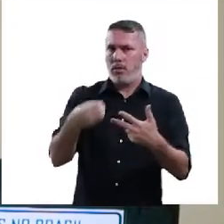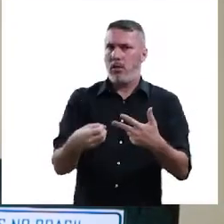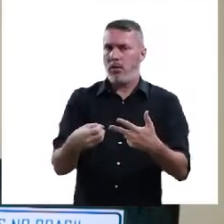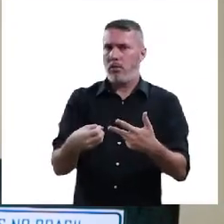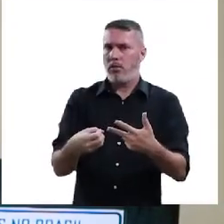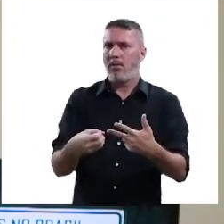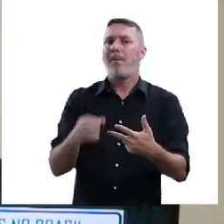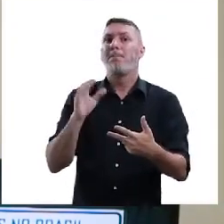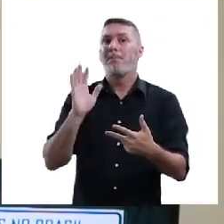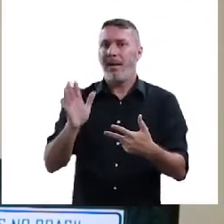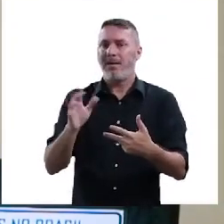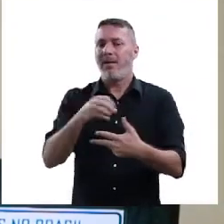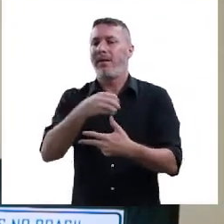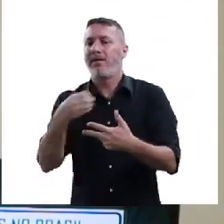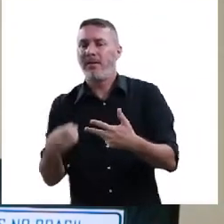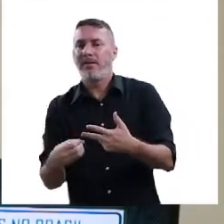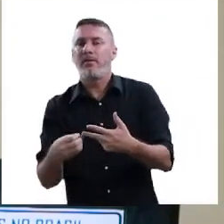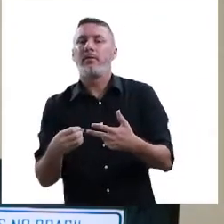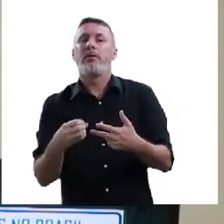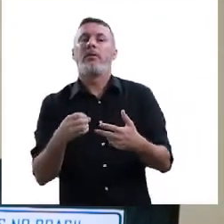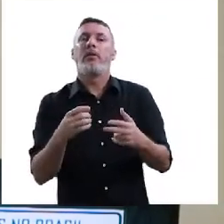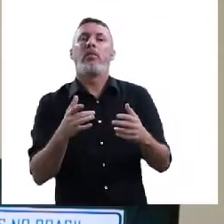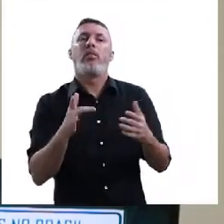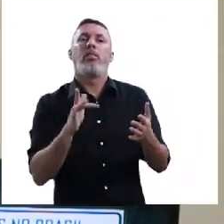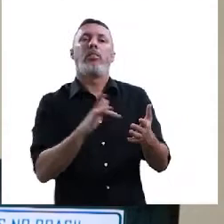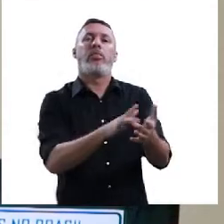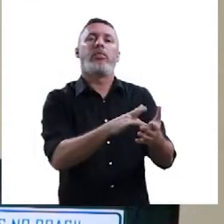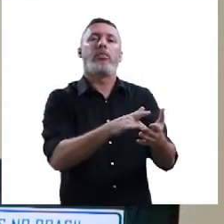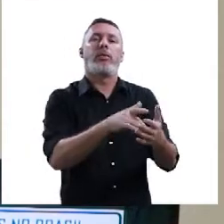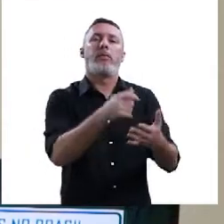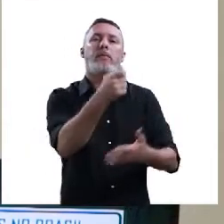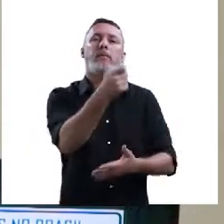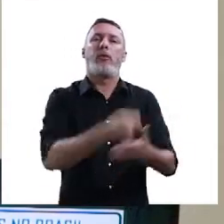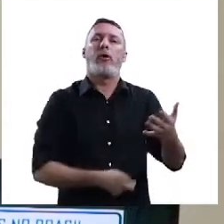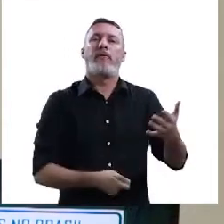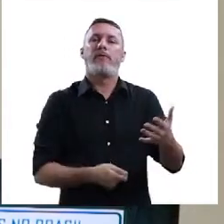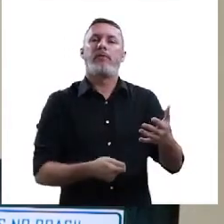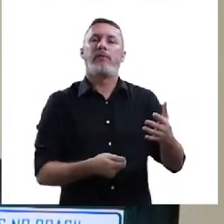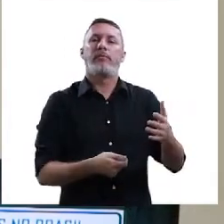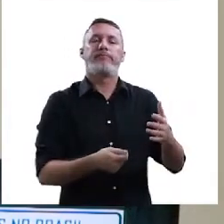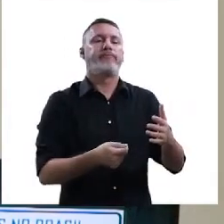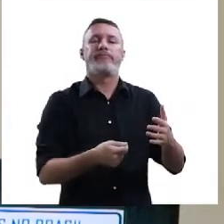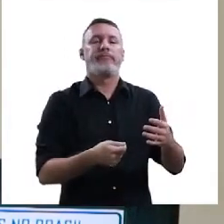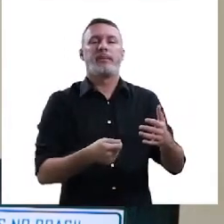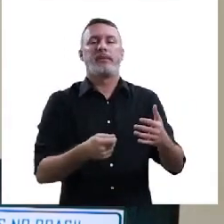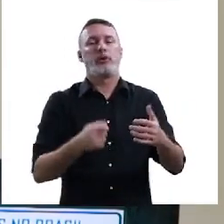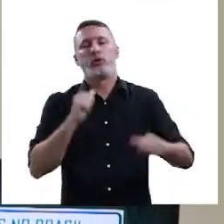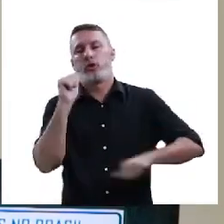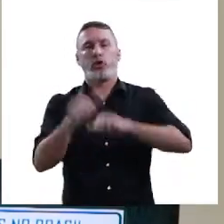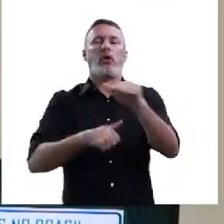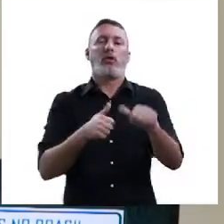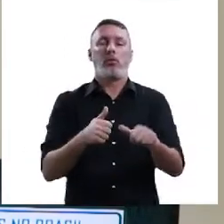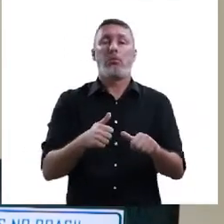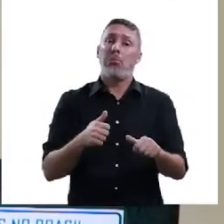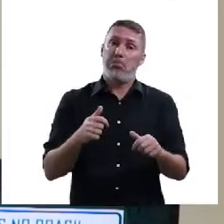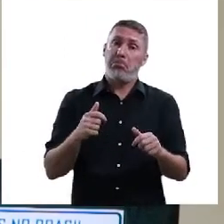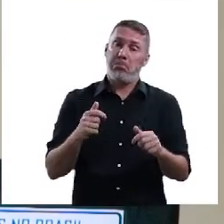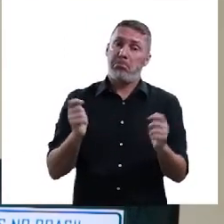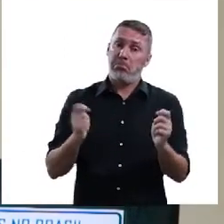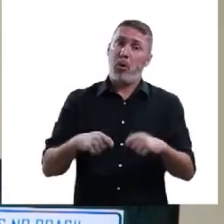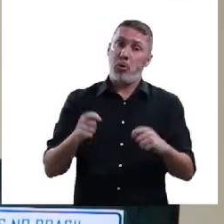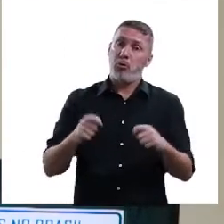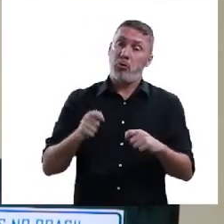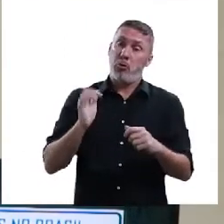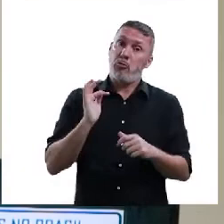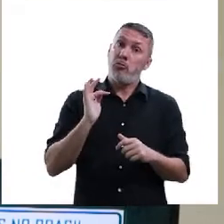caiu no Enem, mas essa prova foi vazada, teve alguns problemas e eles tiveram que reaplicar as provas. Então, pode